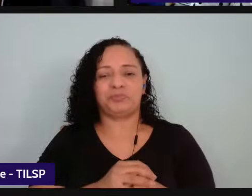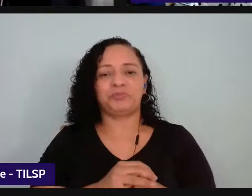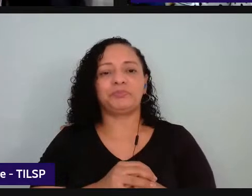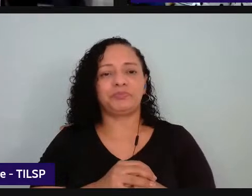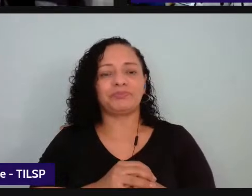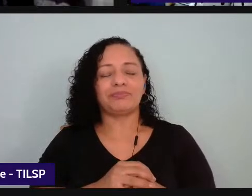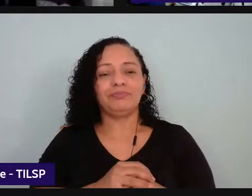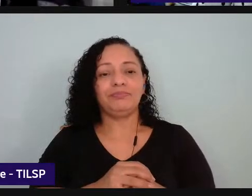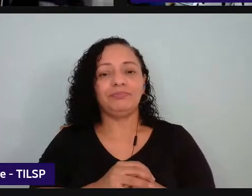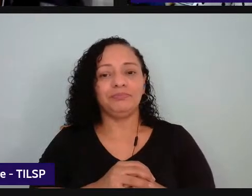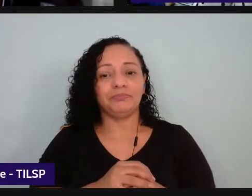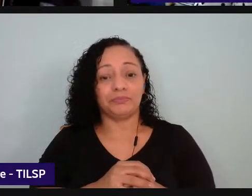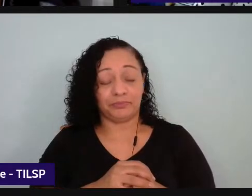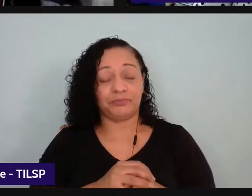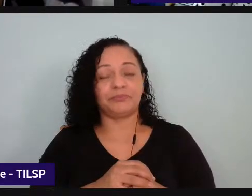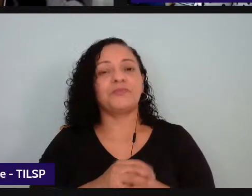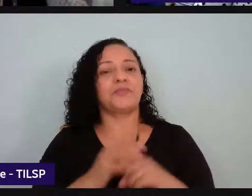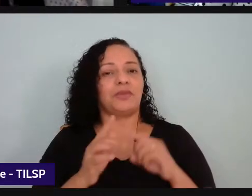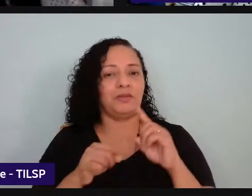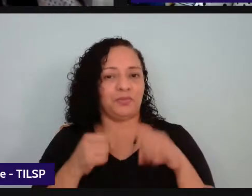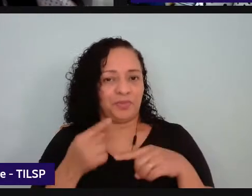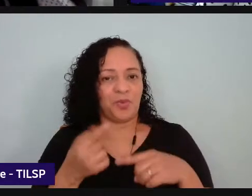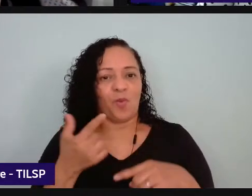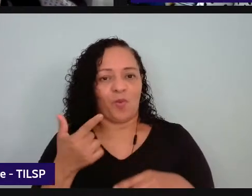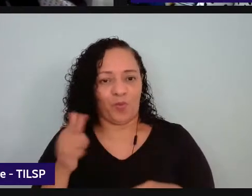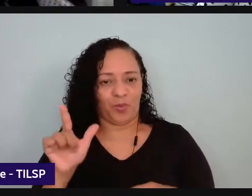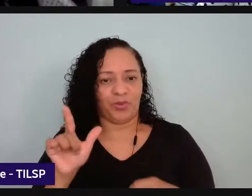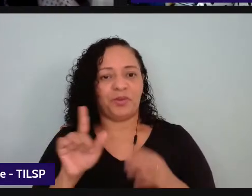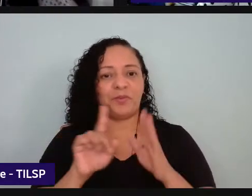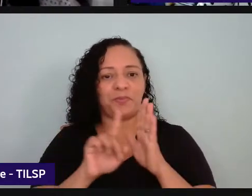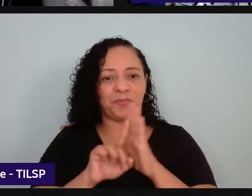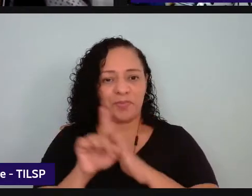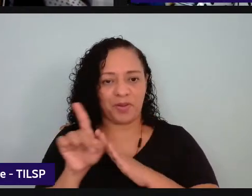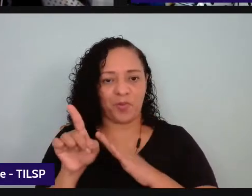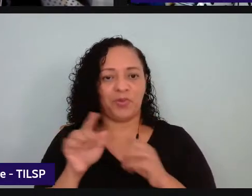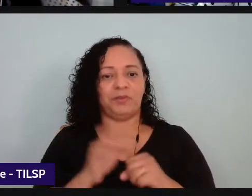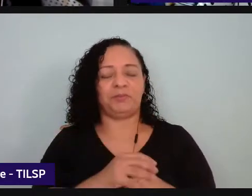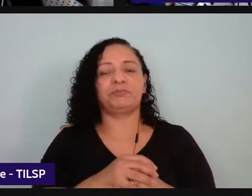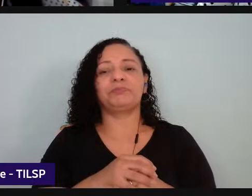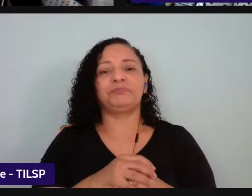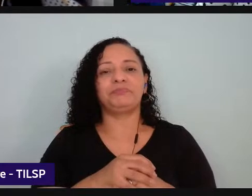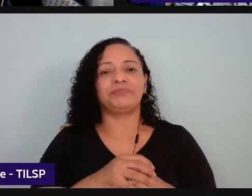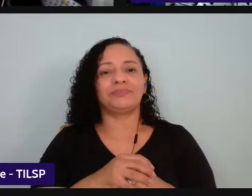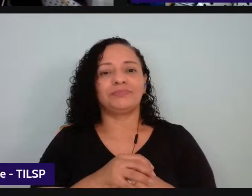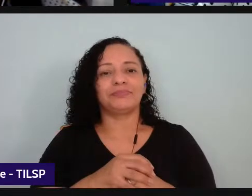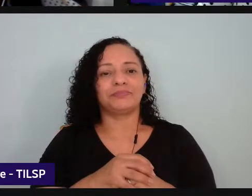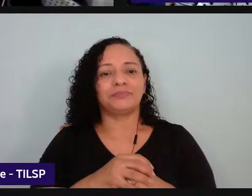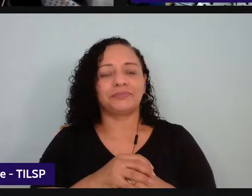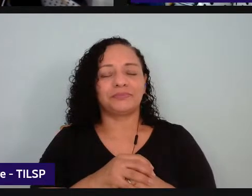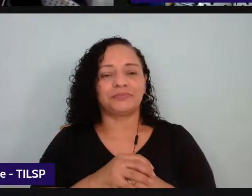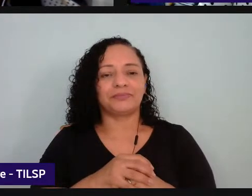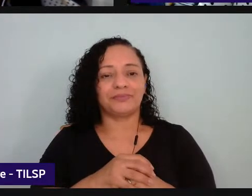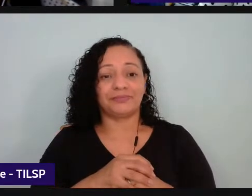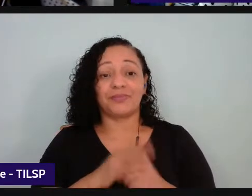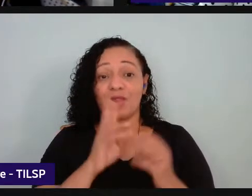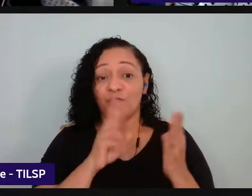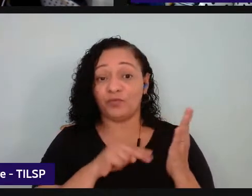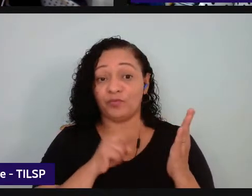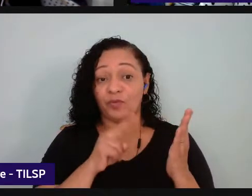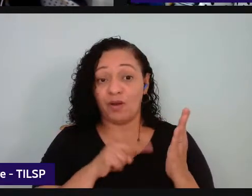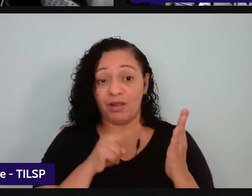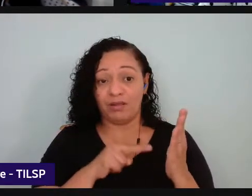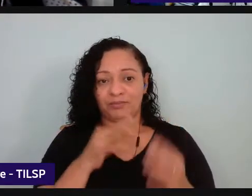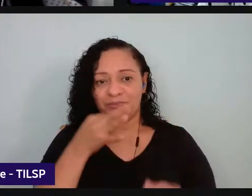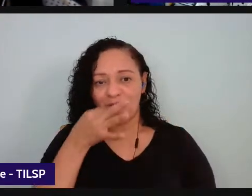antes de passar para antes de passar para a próxima pergunta eu vou ler alguns dos